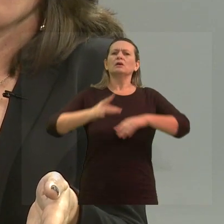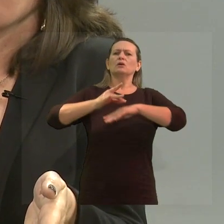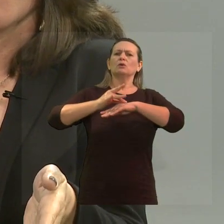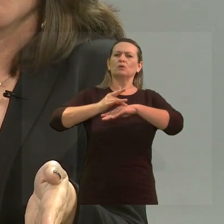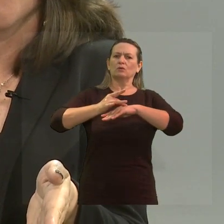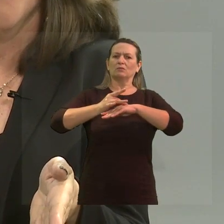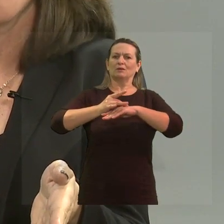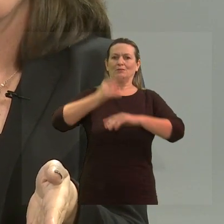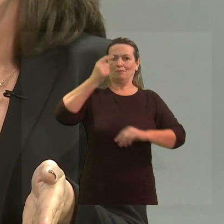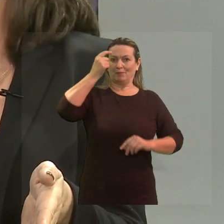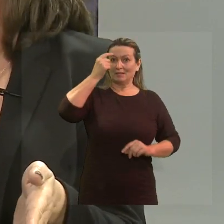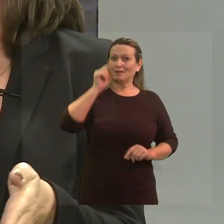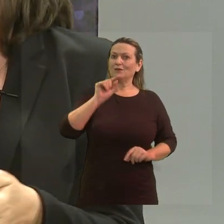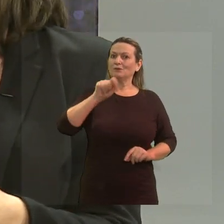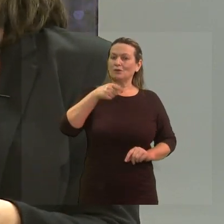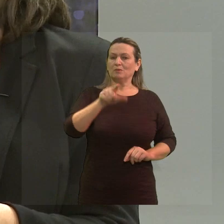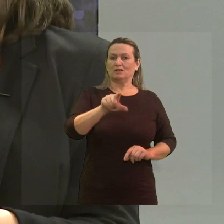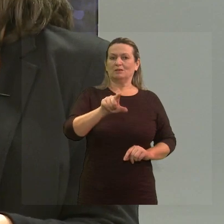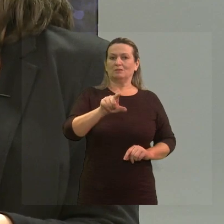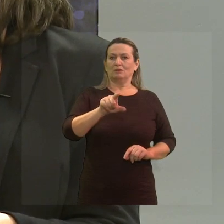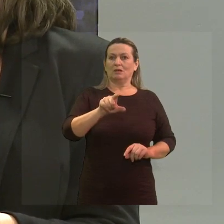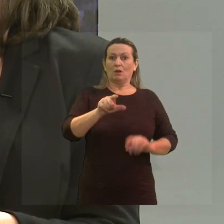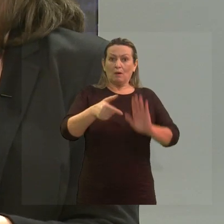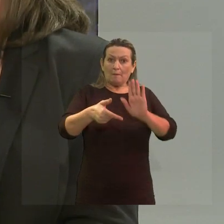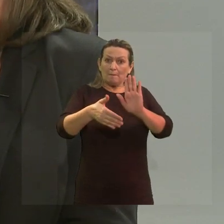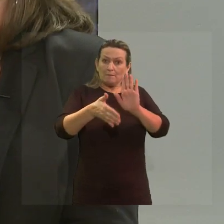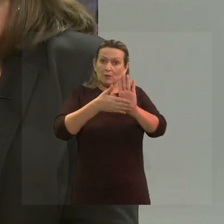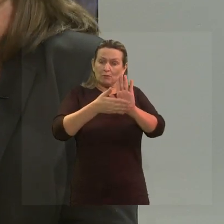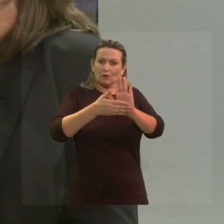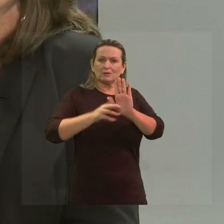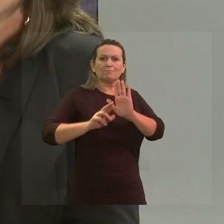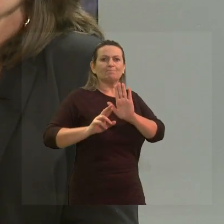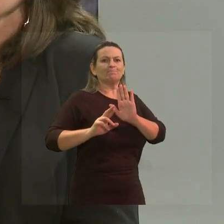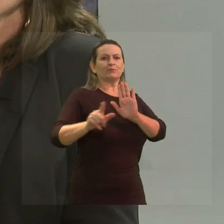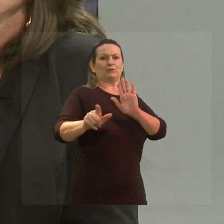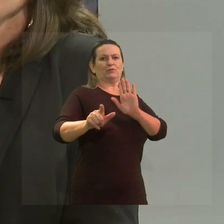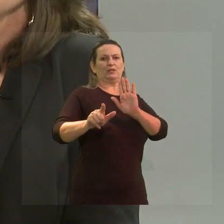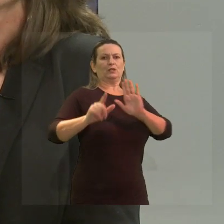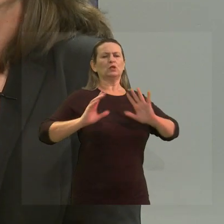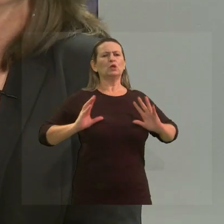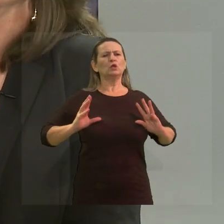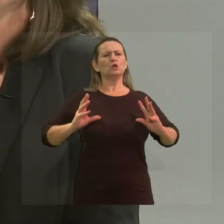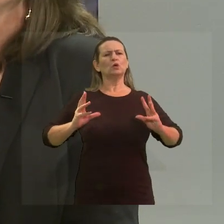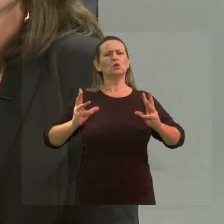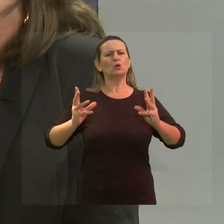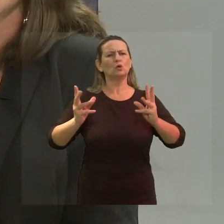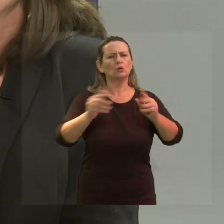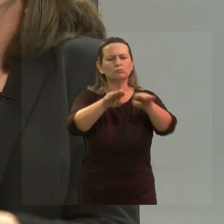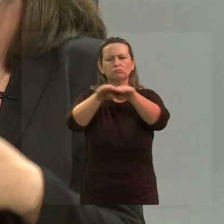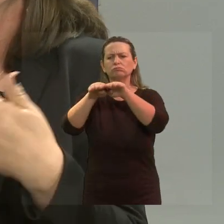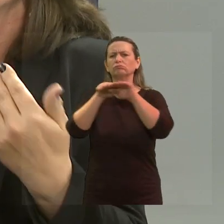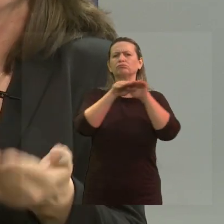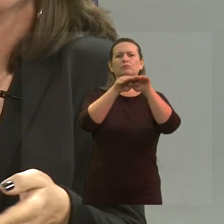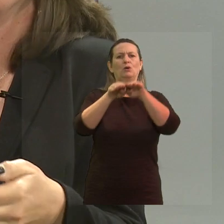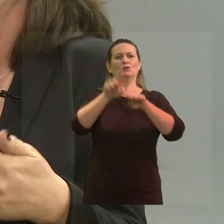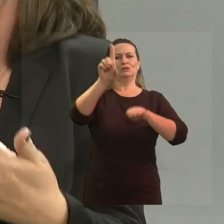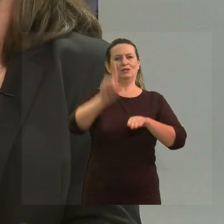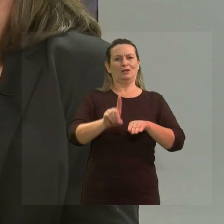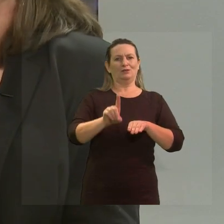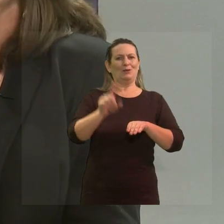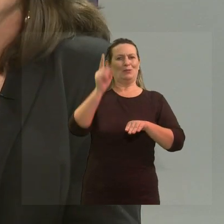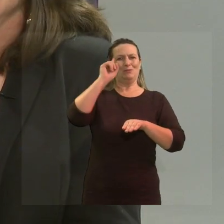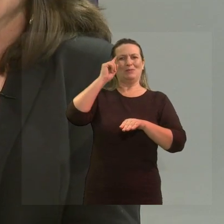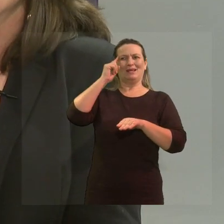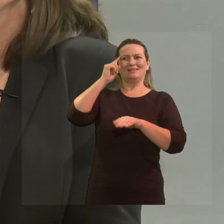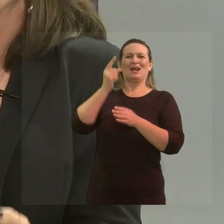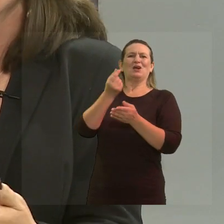Então, é isso, vai pensar que uma educação, numa proposta diferente, uma proposta de que todos tenham os mesmos direitos e que isso não seja pensado como